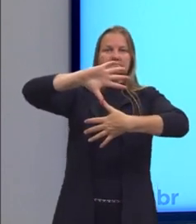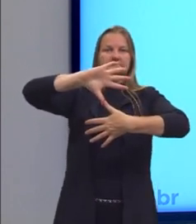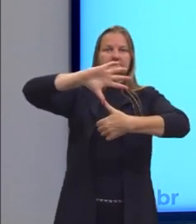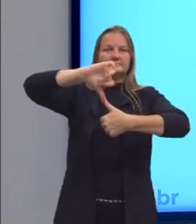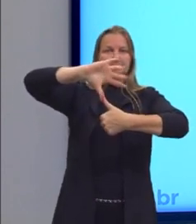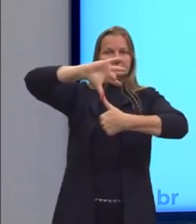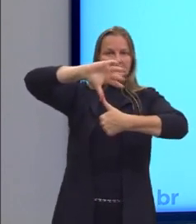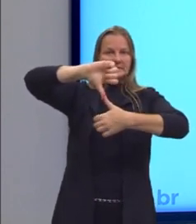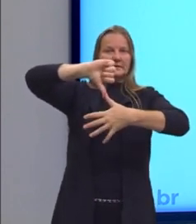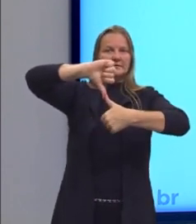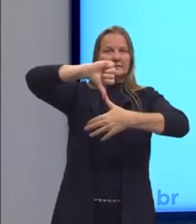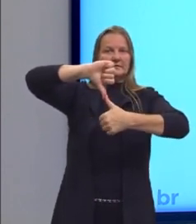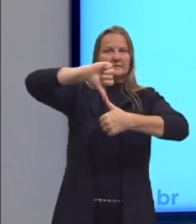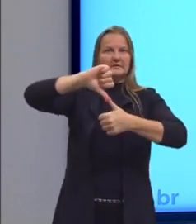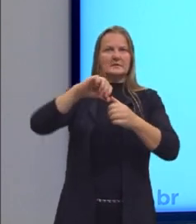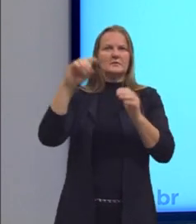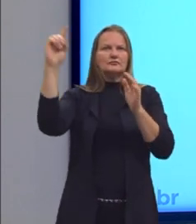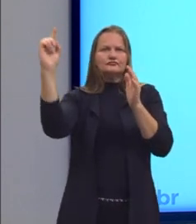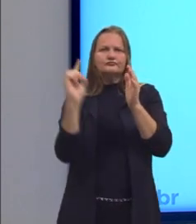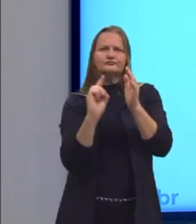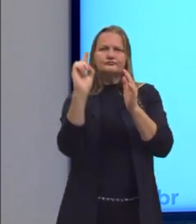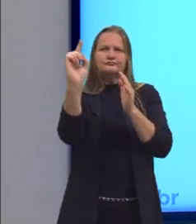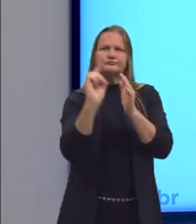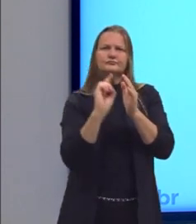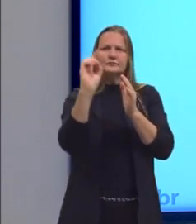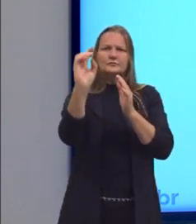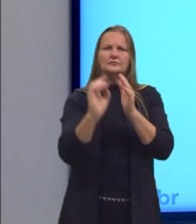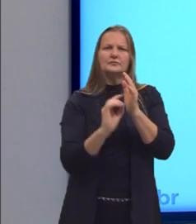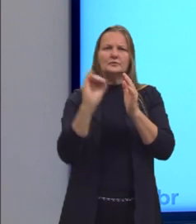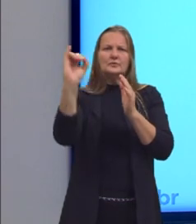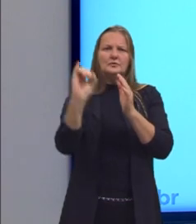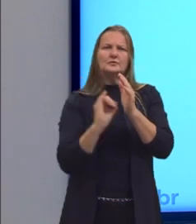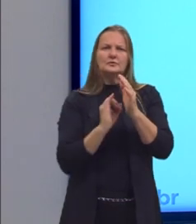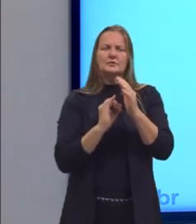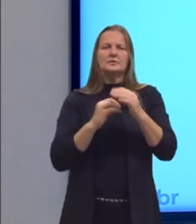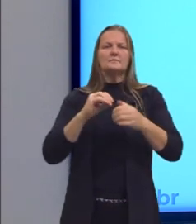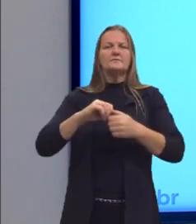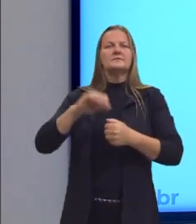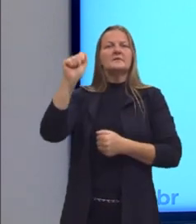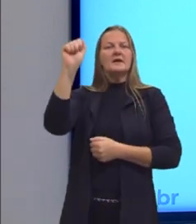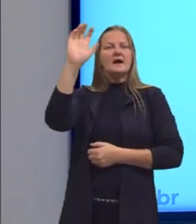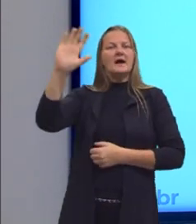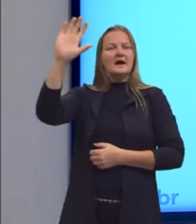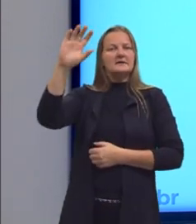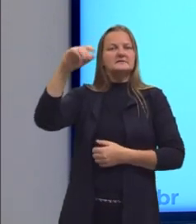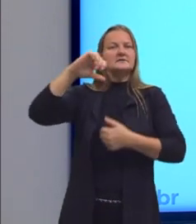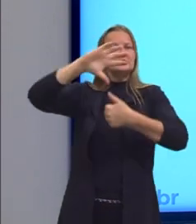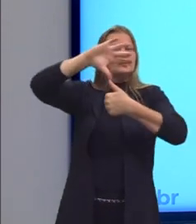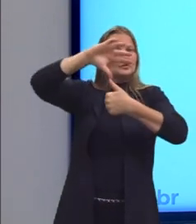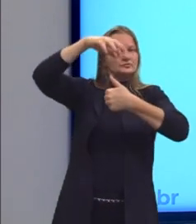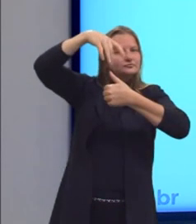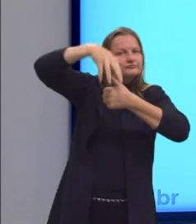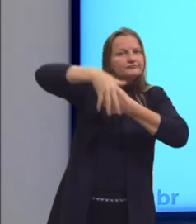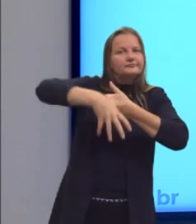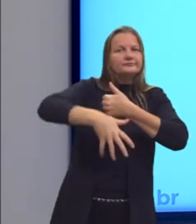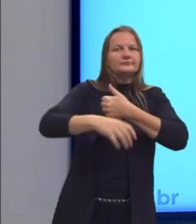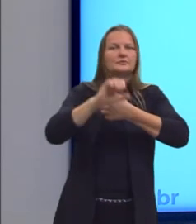mostrando essas ondas migratórias que viriam lá da Ásia, da América do Norte, descendo para a América do Sul.